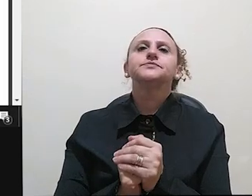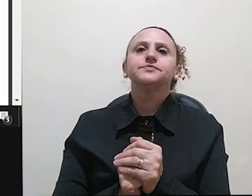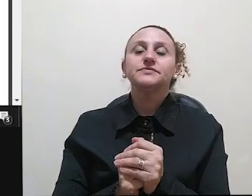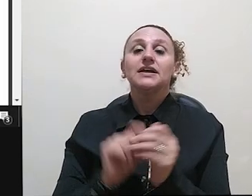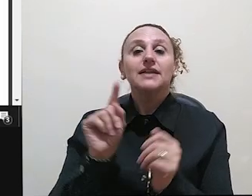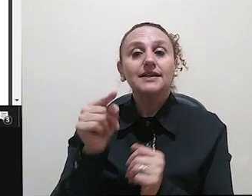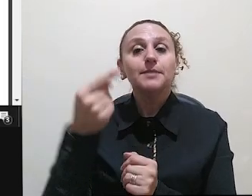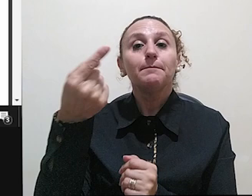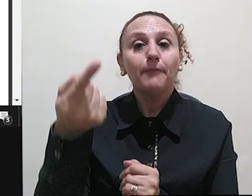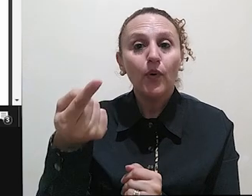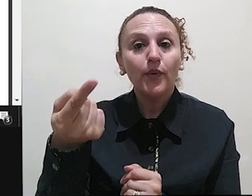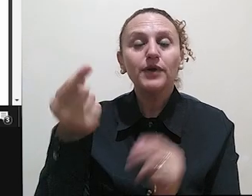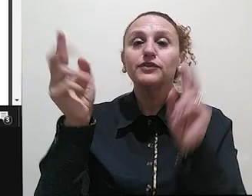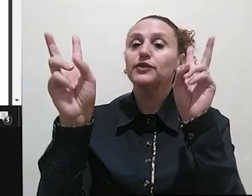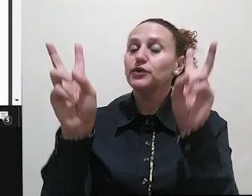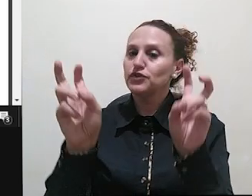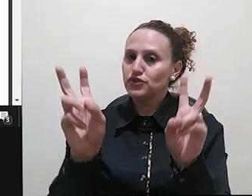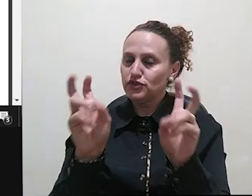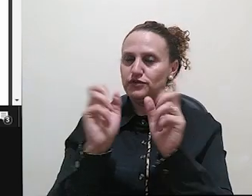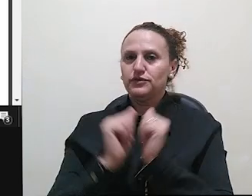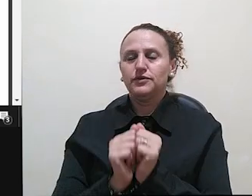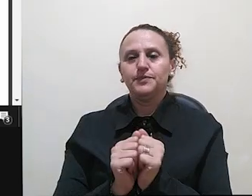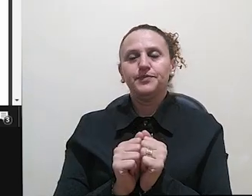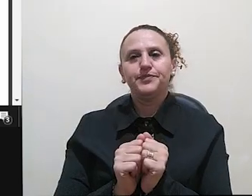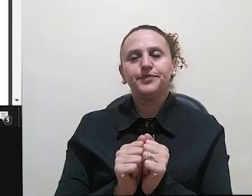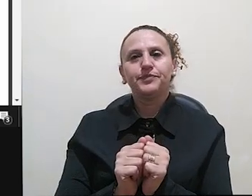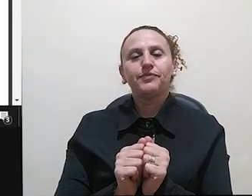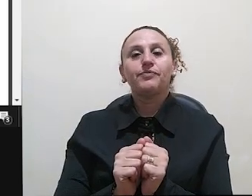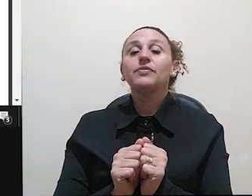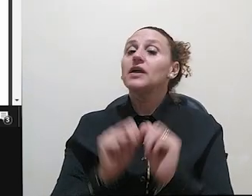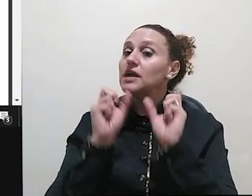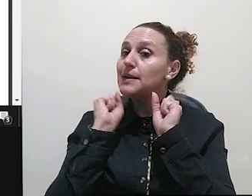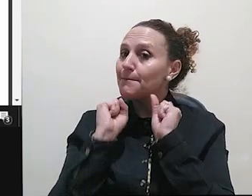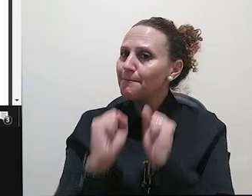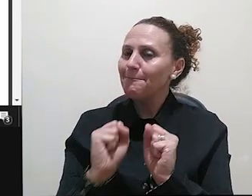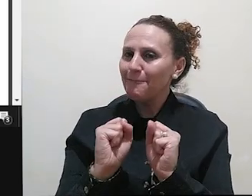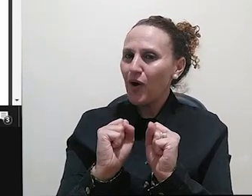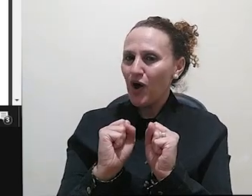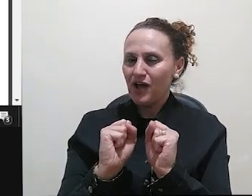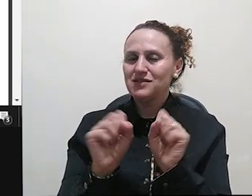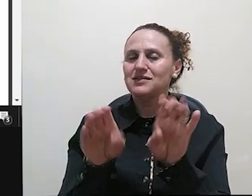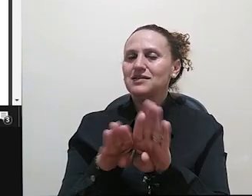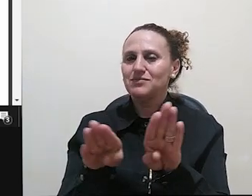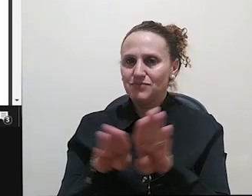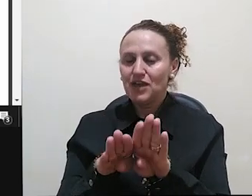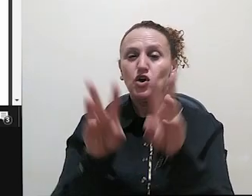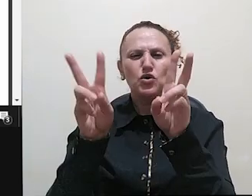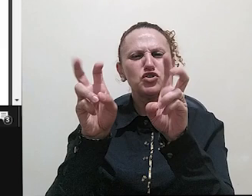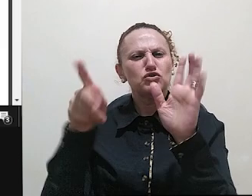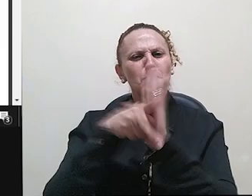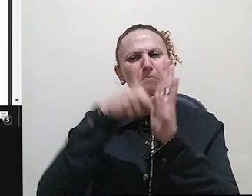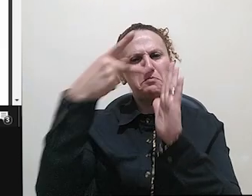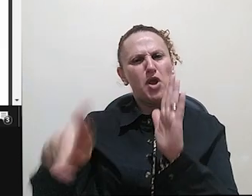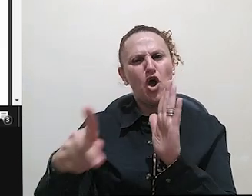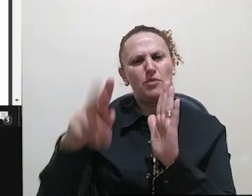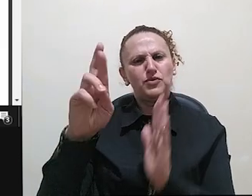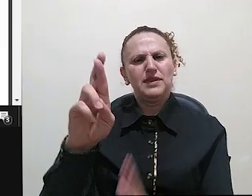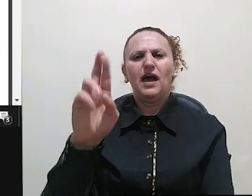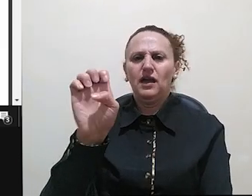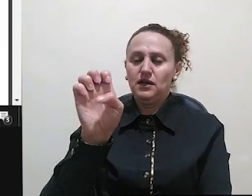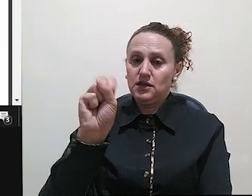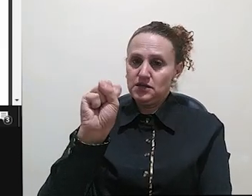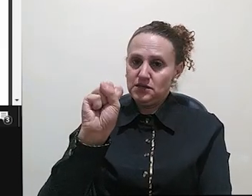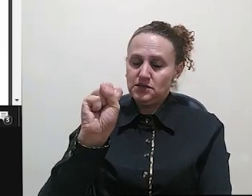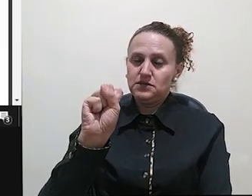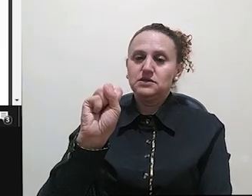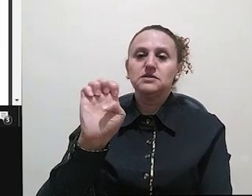vem o título, e esse título pode ser o título que você quer criar para a tua resenha e não necessariamente ser